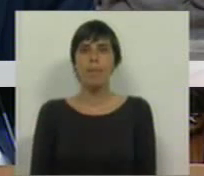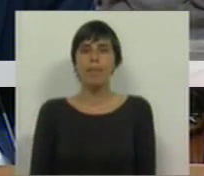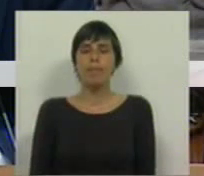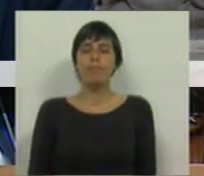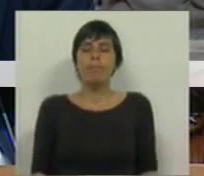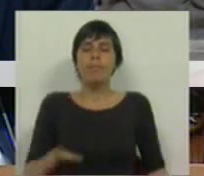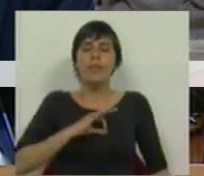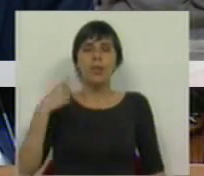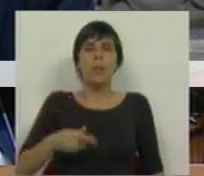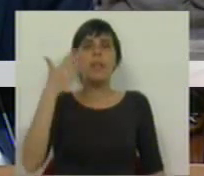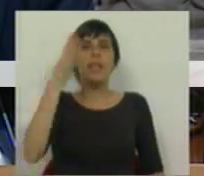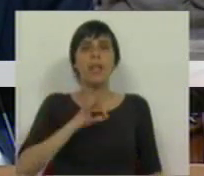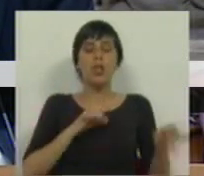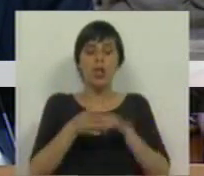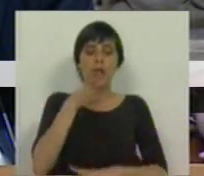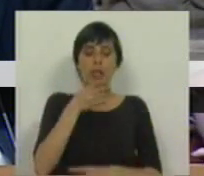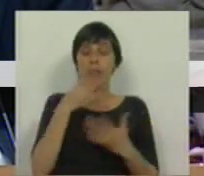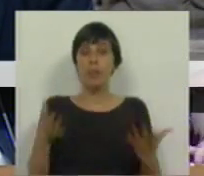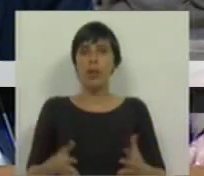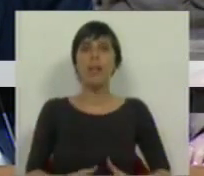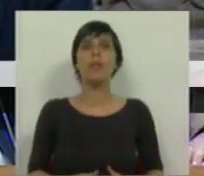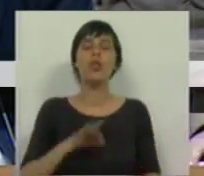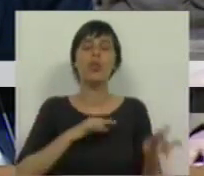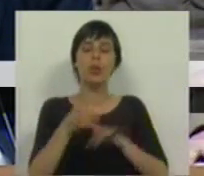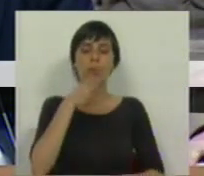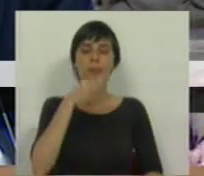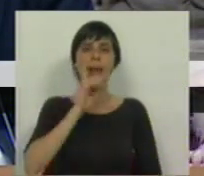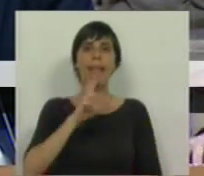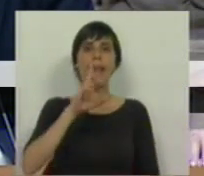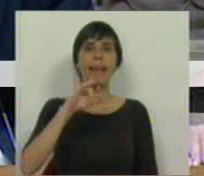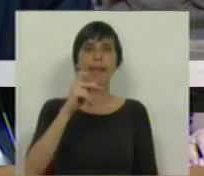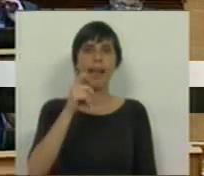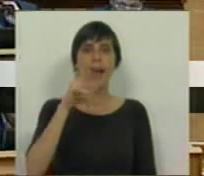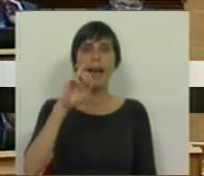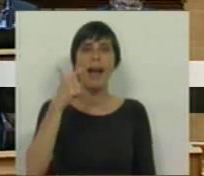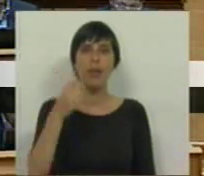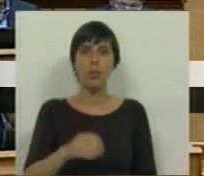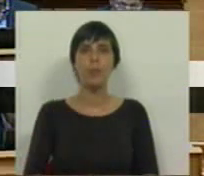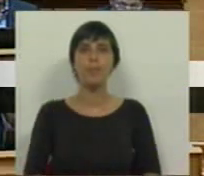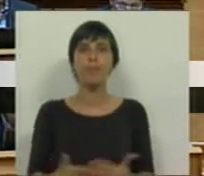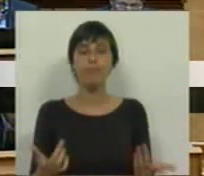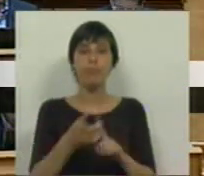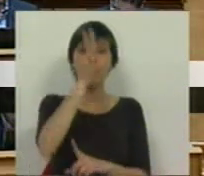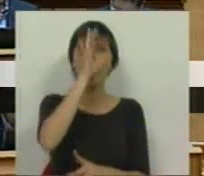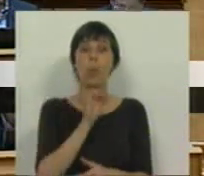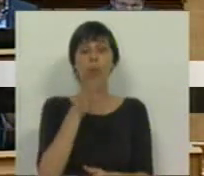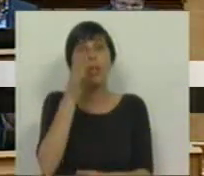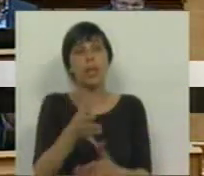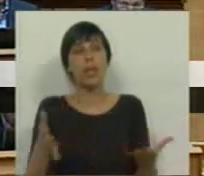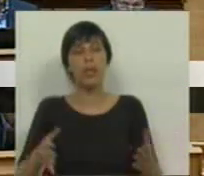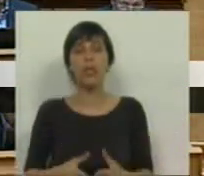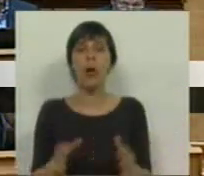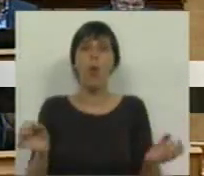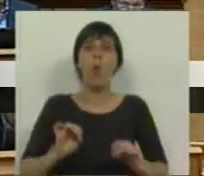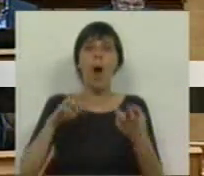Sr. Presidente, Sras. Deputadas, Srs. Deputados, Sra. Deputada Rita Rato, um Governo que diz